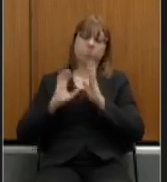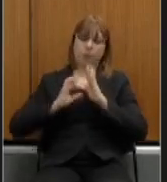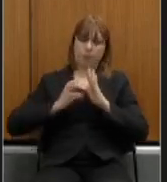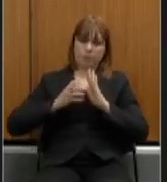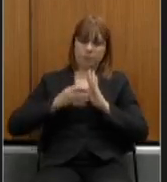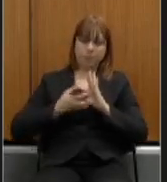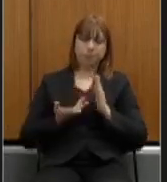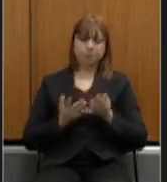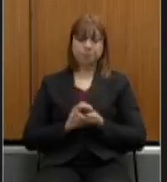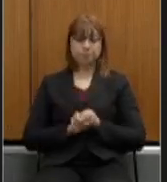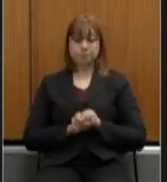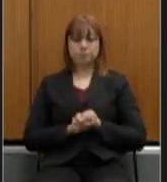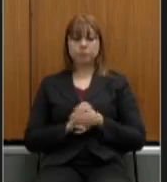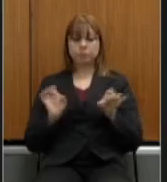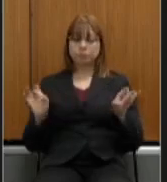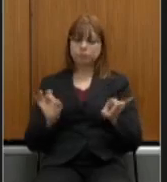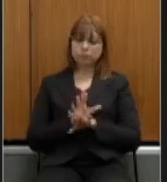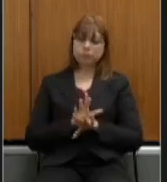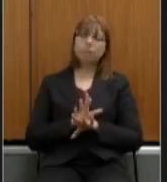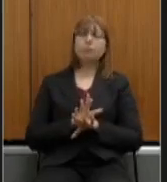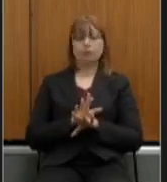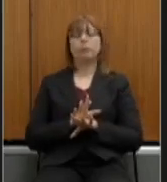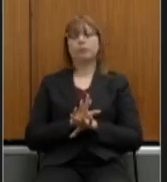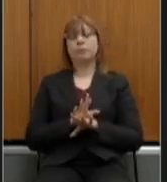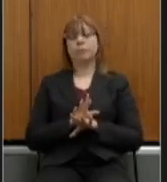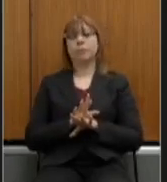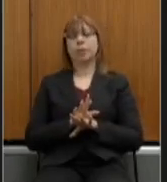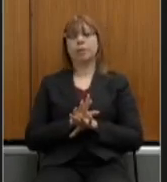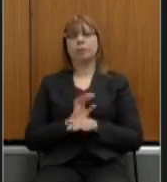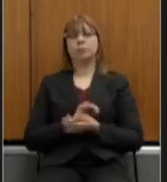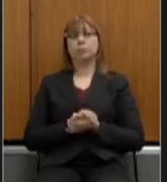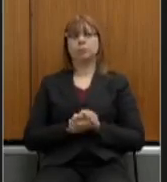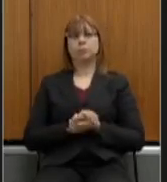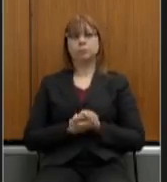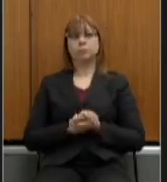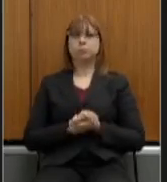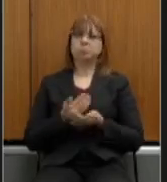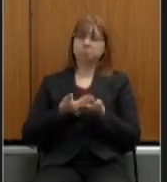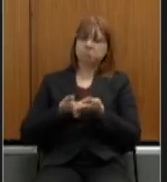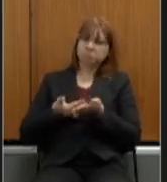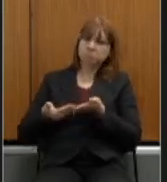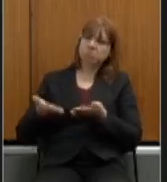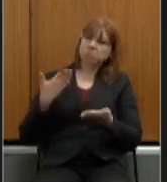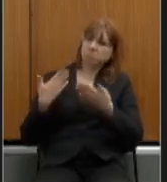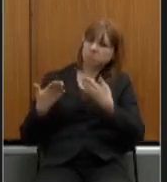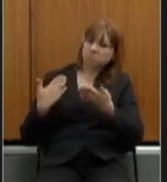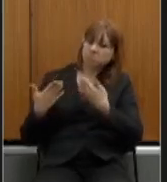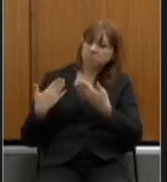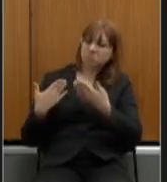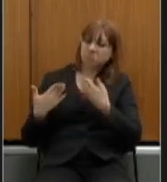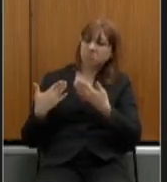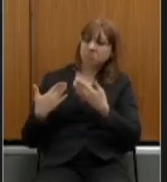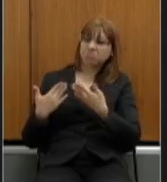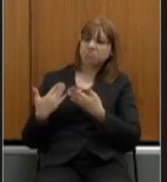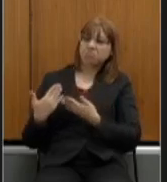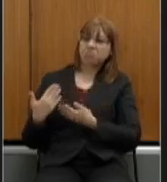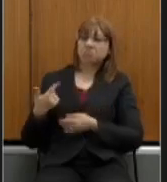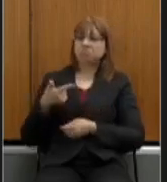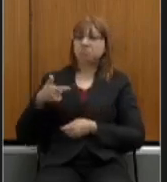além de formarmos isto abrimos um diálogo com a oposição